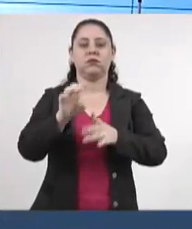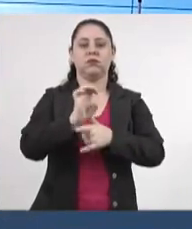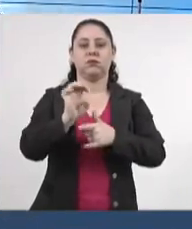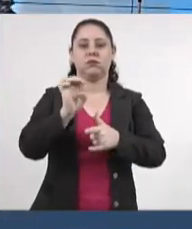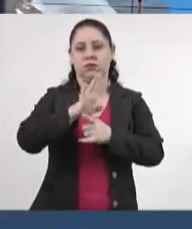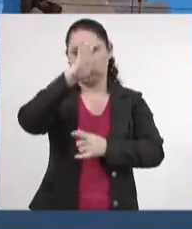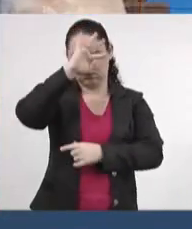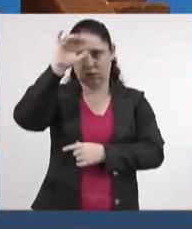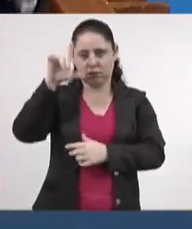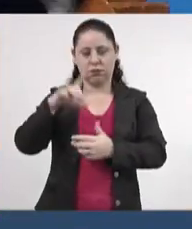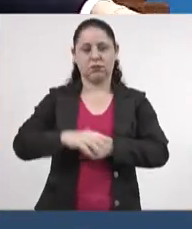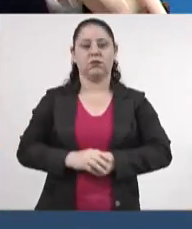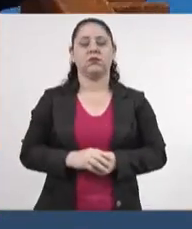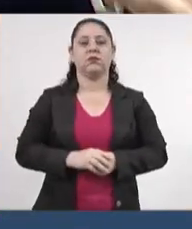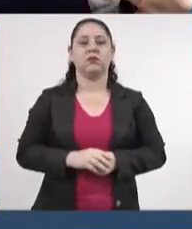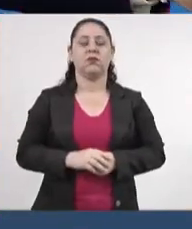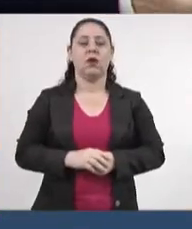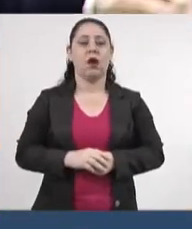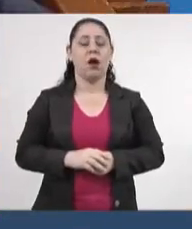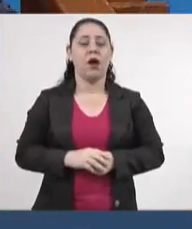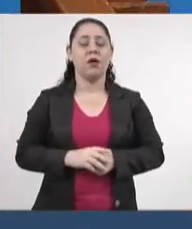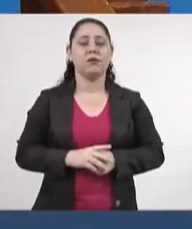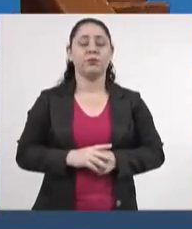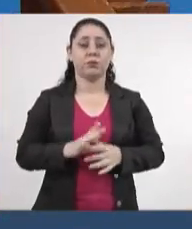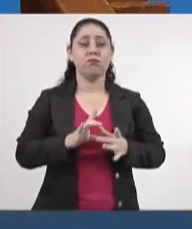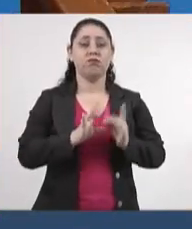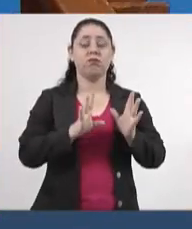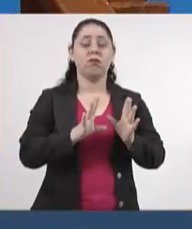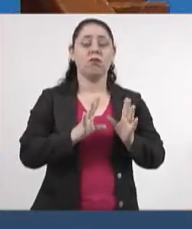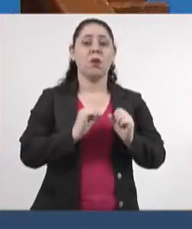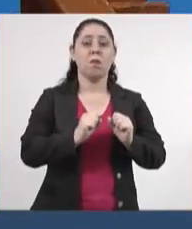Mato Grosso do Sul, com o aval do senhor governador.